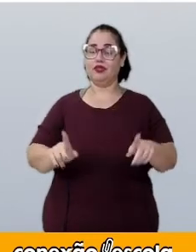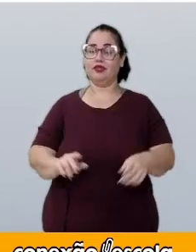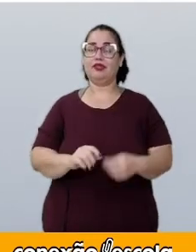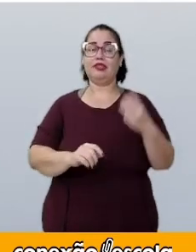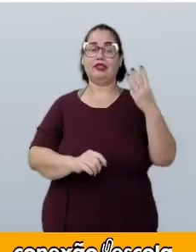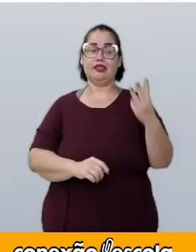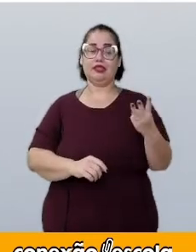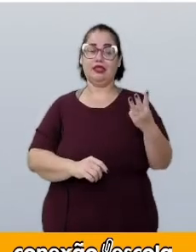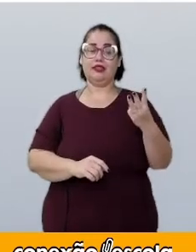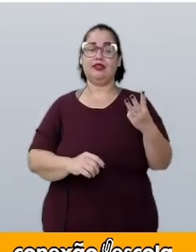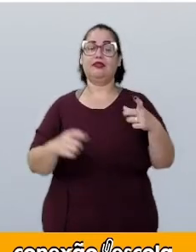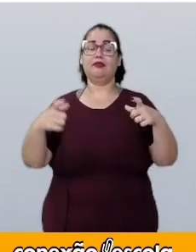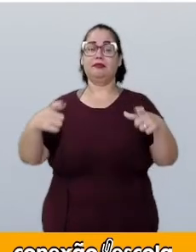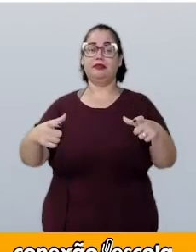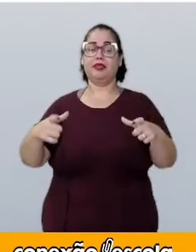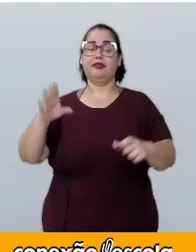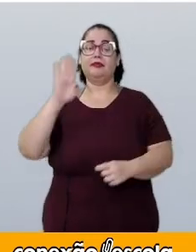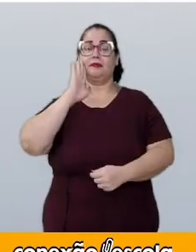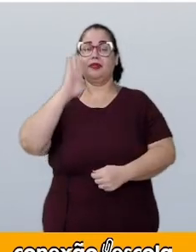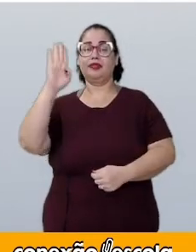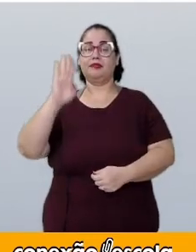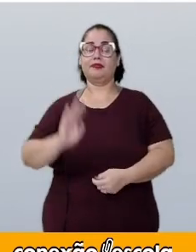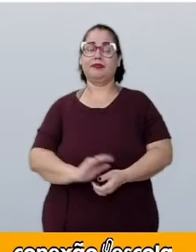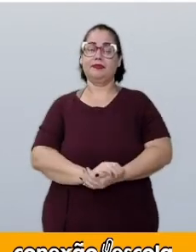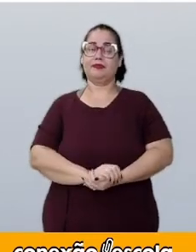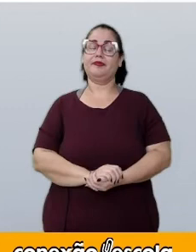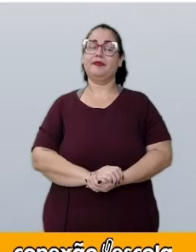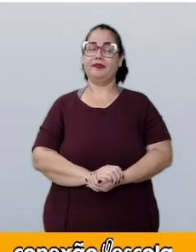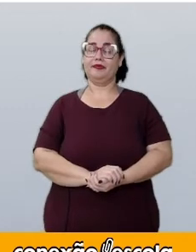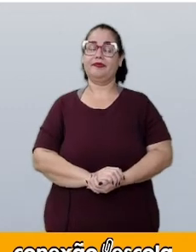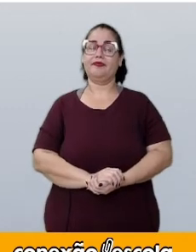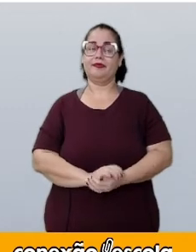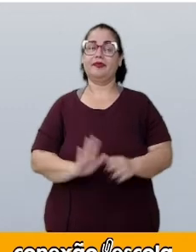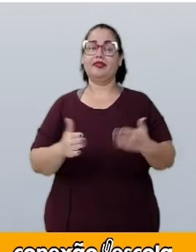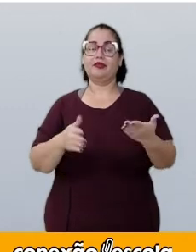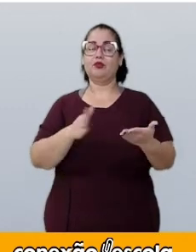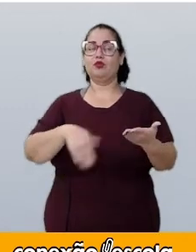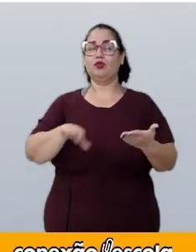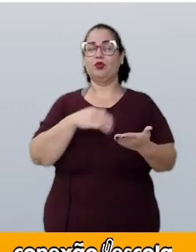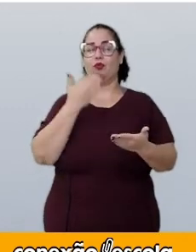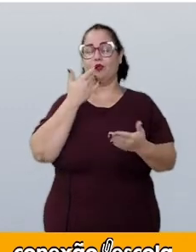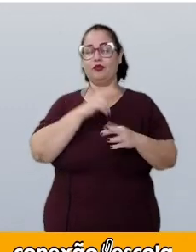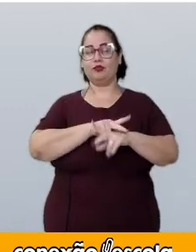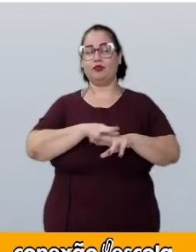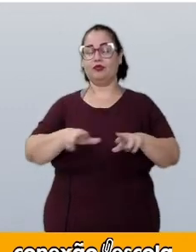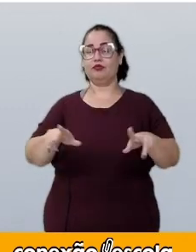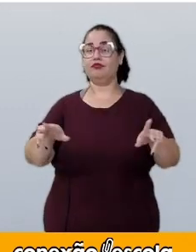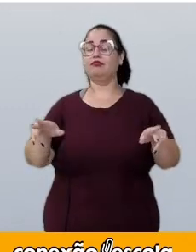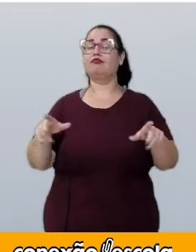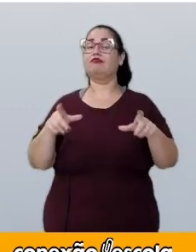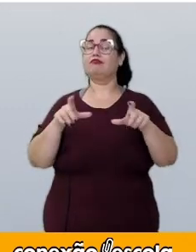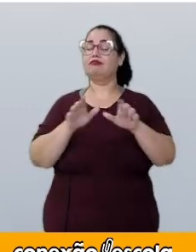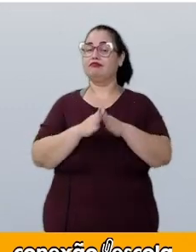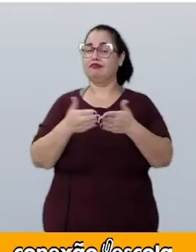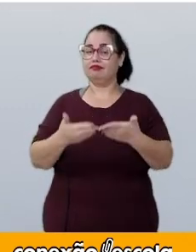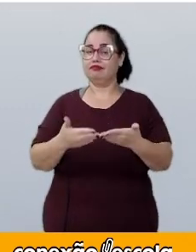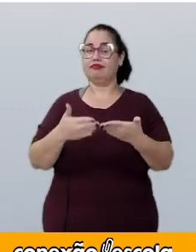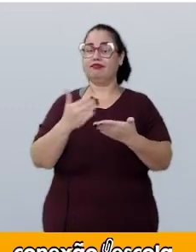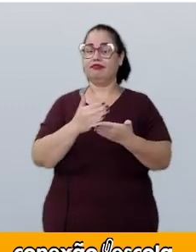três os pratos principais, então, o total de menu diferentes será